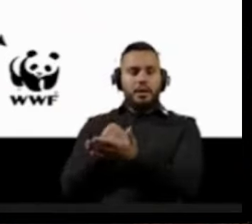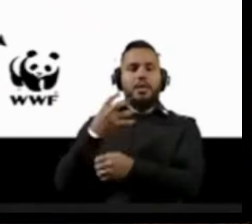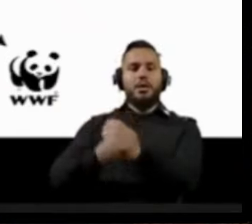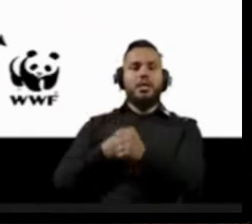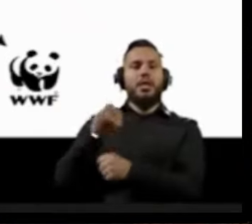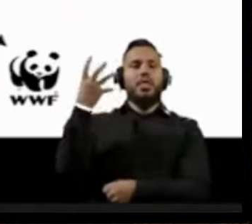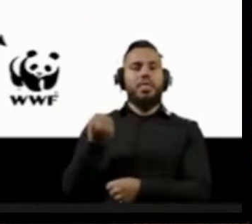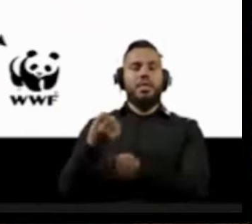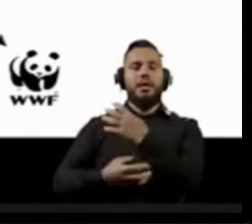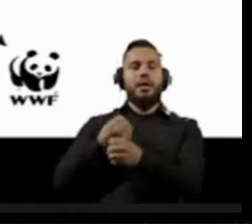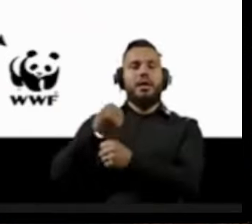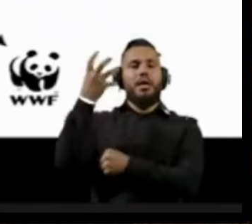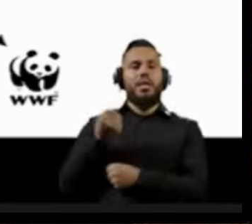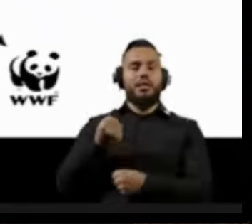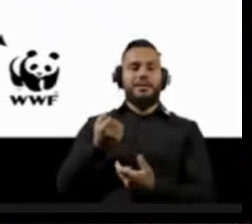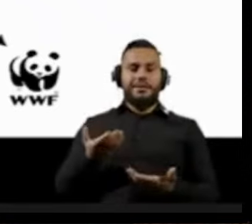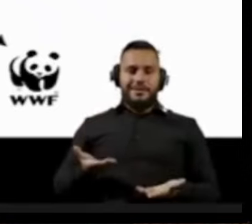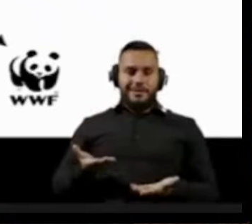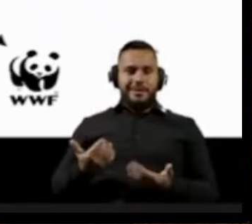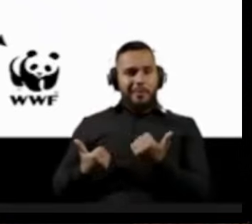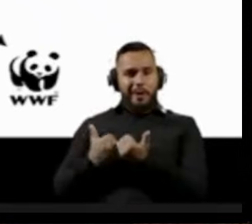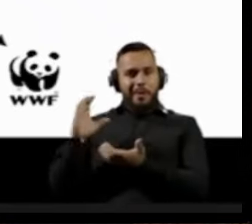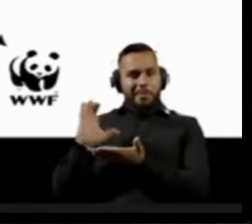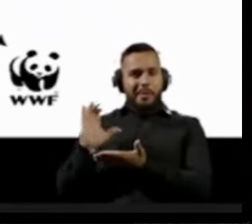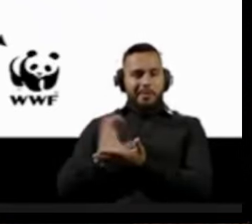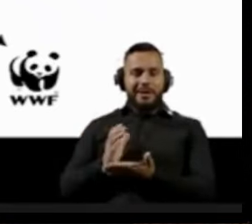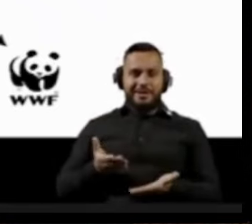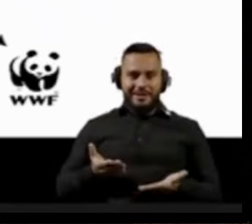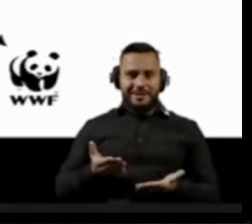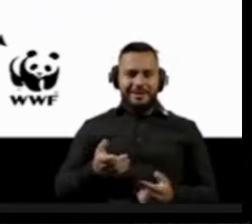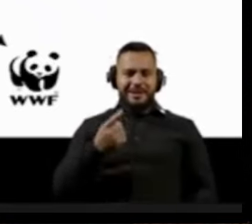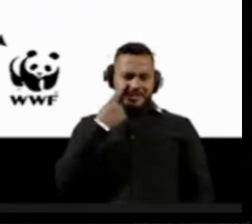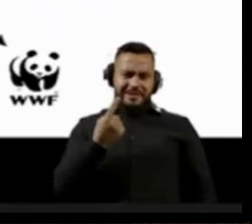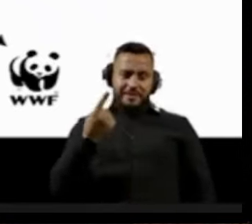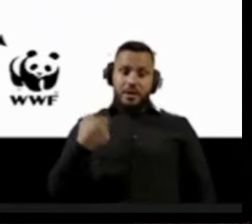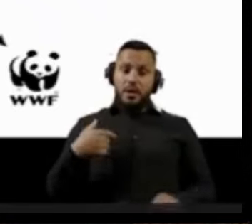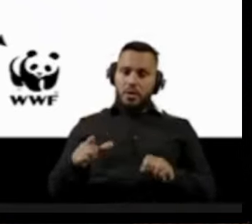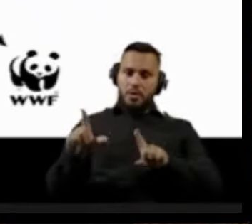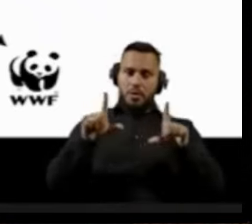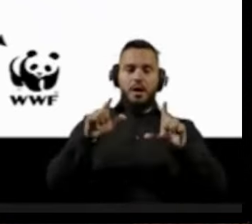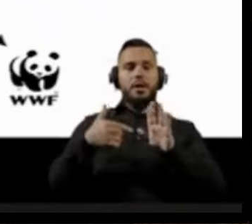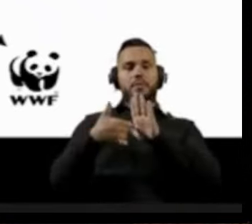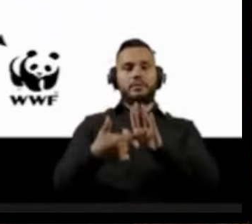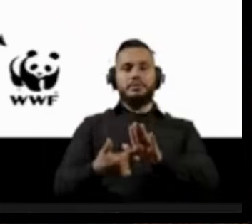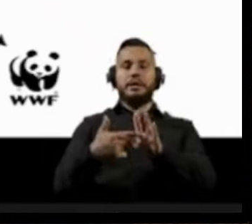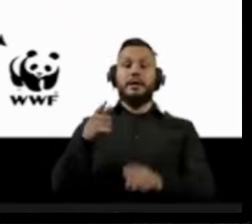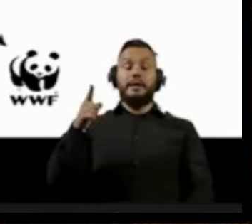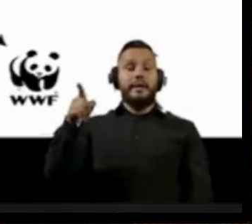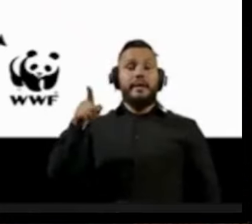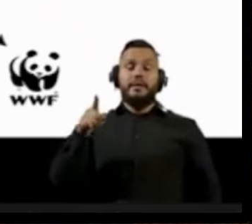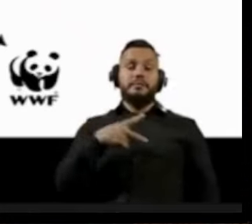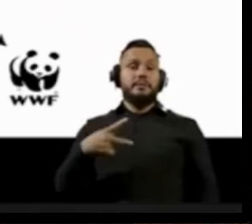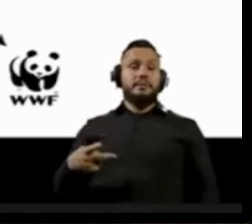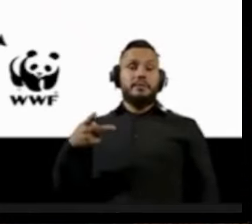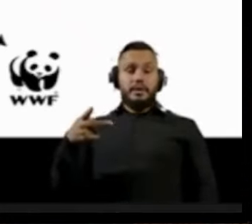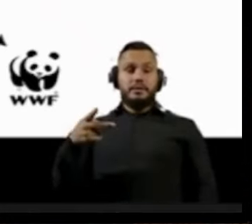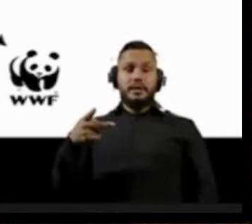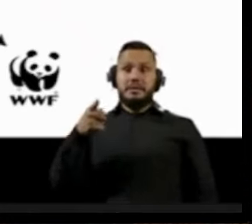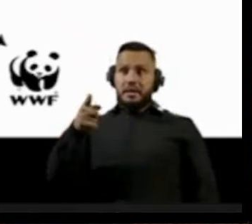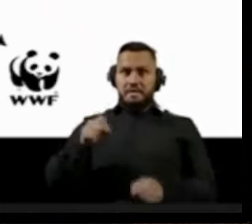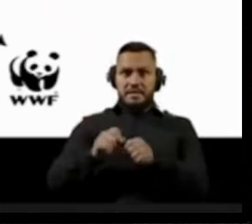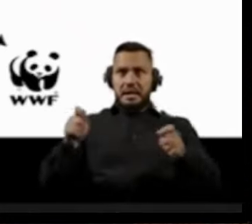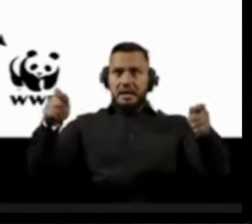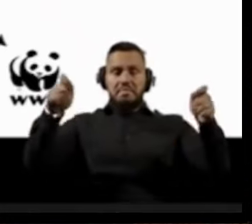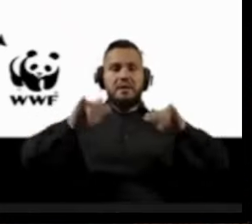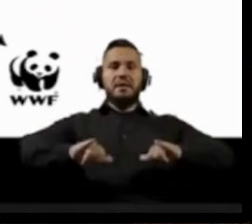fundação Open Society. Ou seja, vocês viram lá atrás que eu mostrei para vocês o Jorge Soros dizendo que fazia campanha para o Lula.